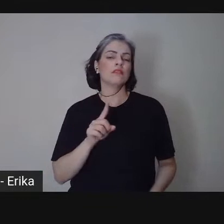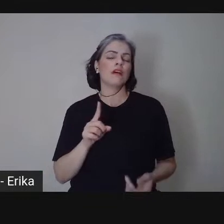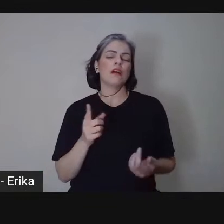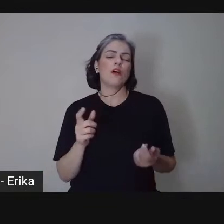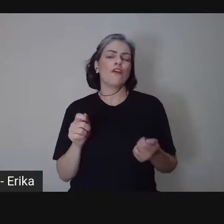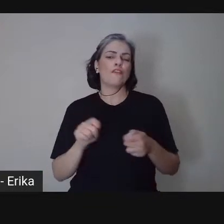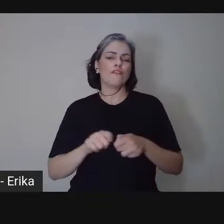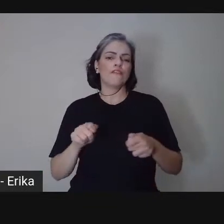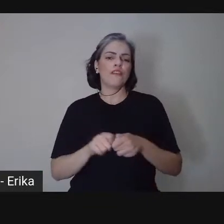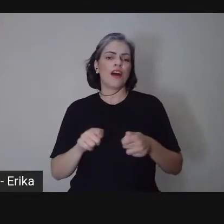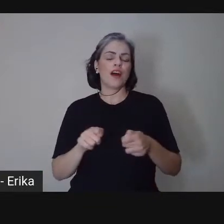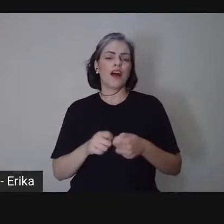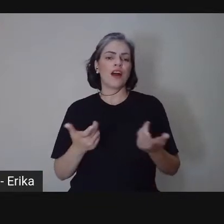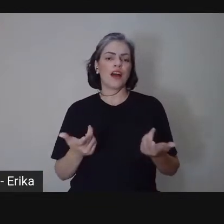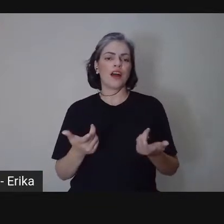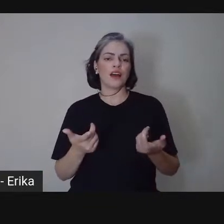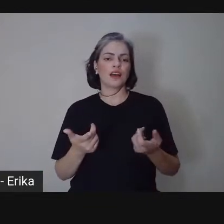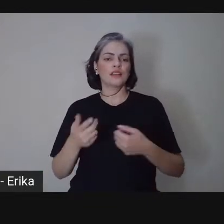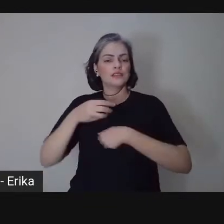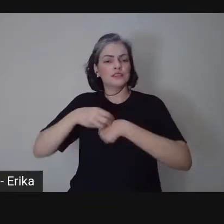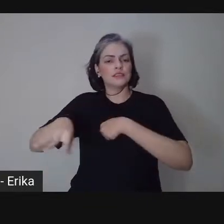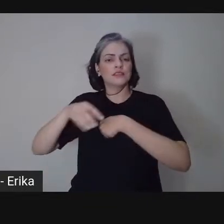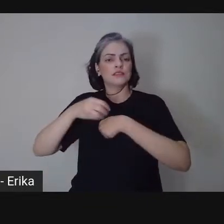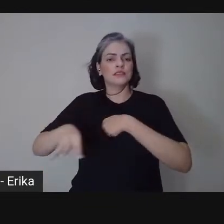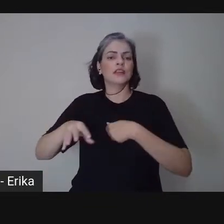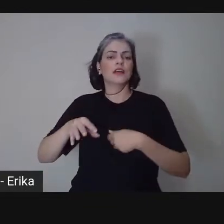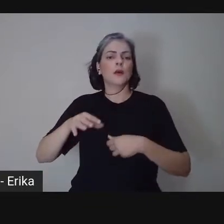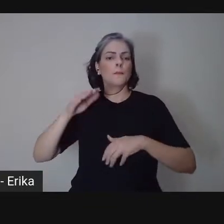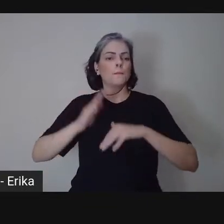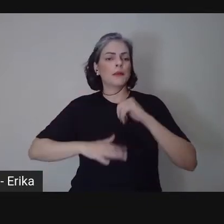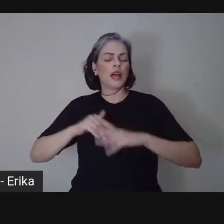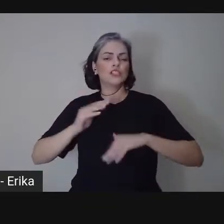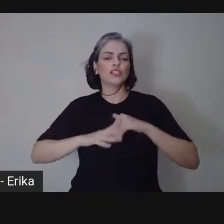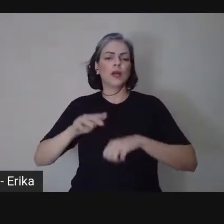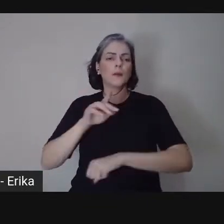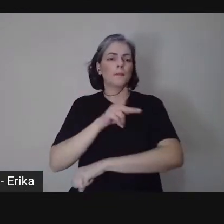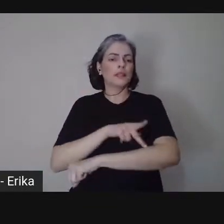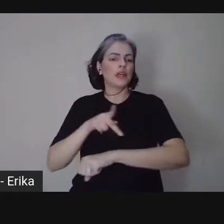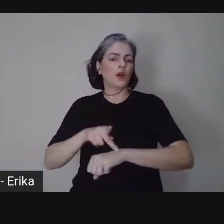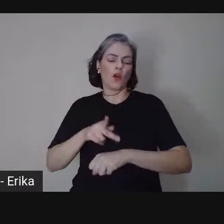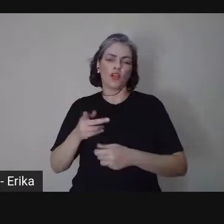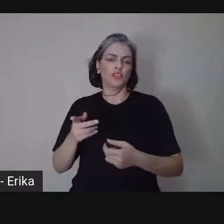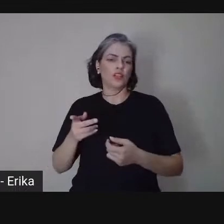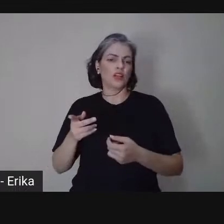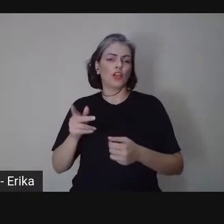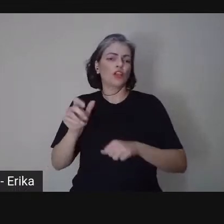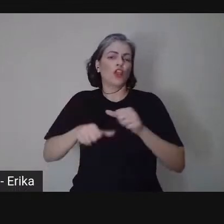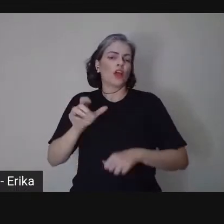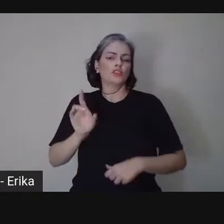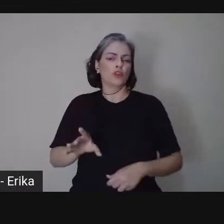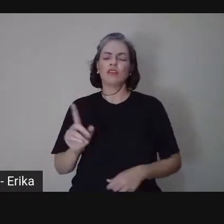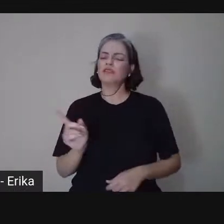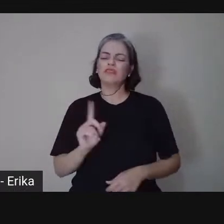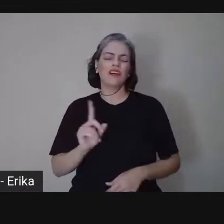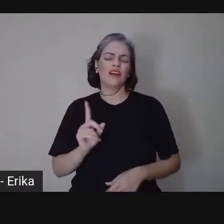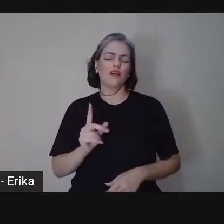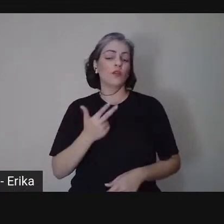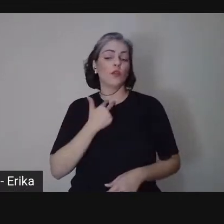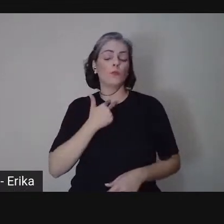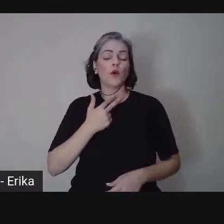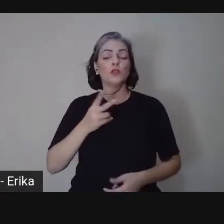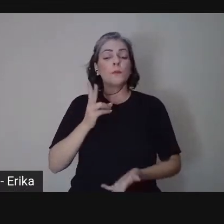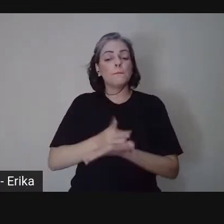transposição de sujeitos e práticas pedagógicas. Não se trata de trabalharmos com a mesma forma de pensar o